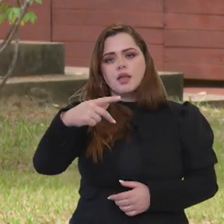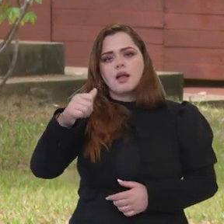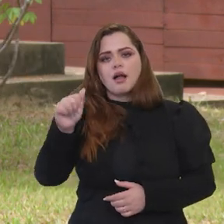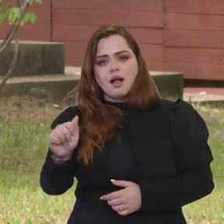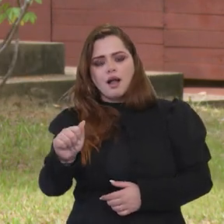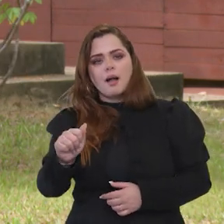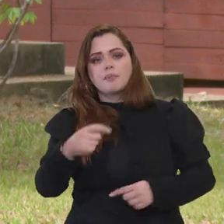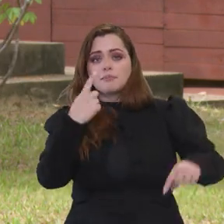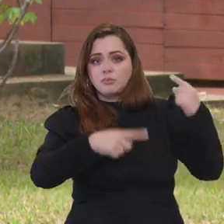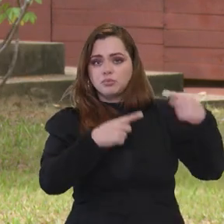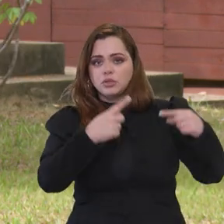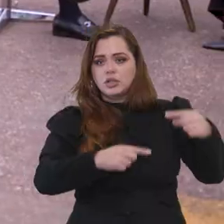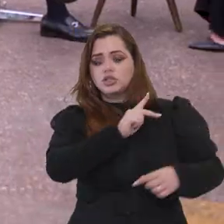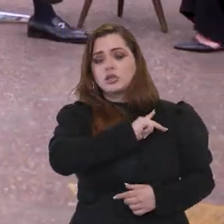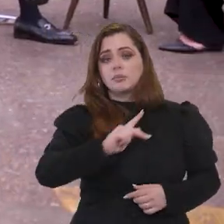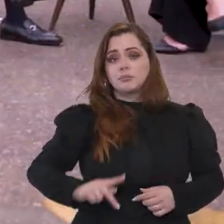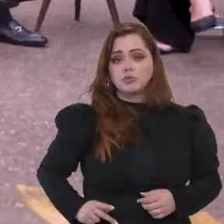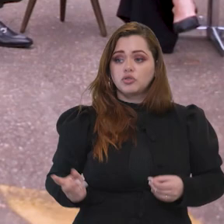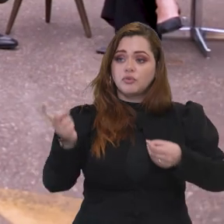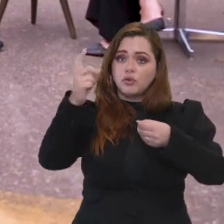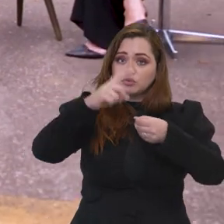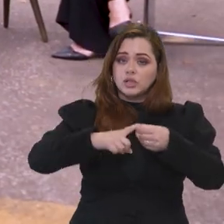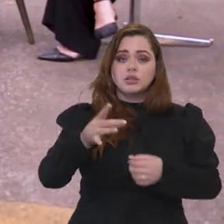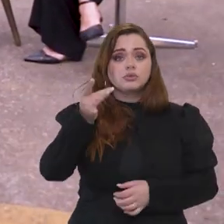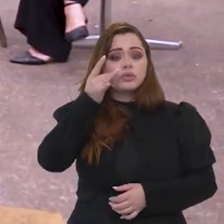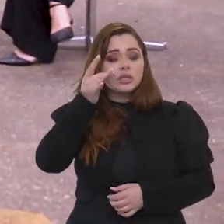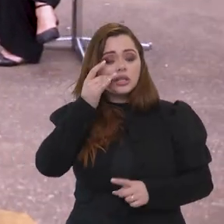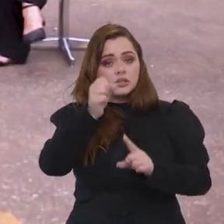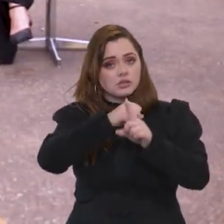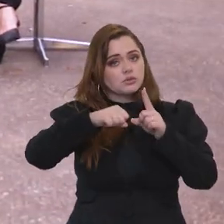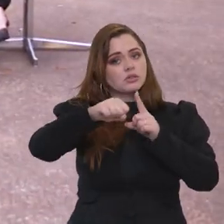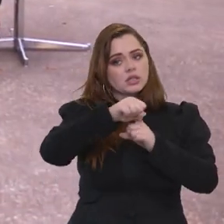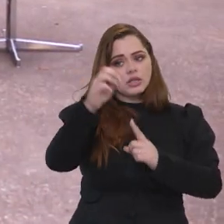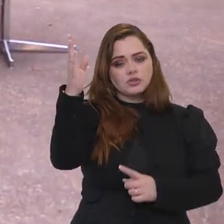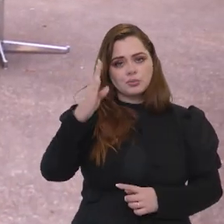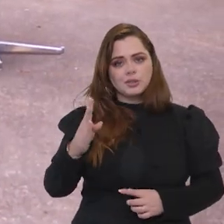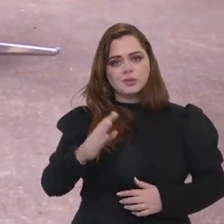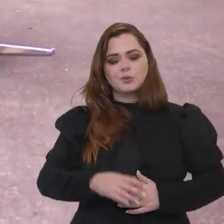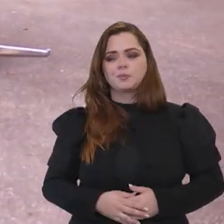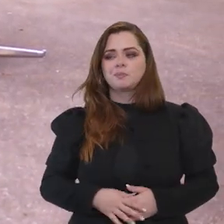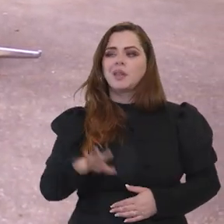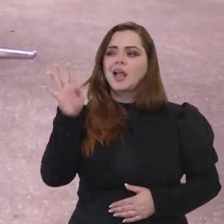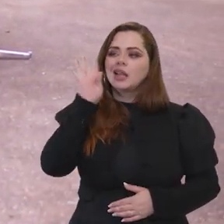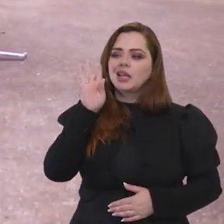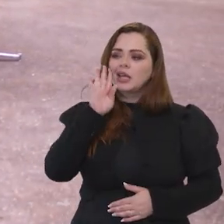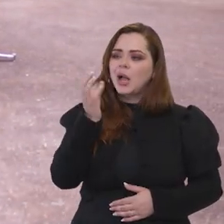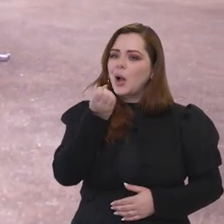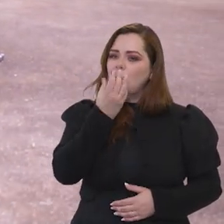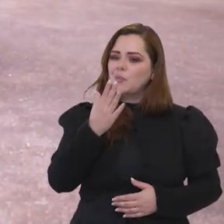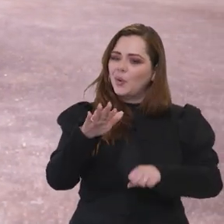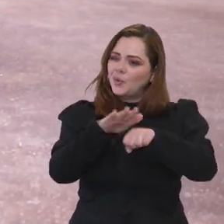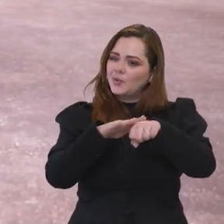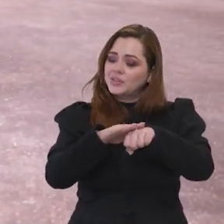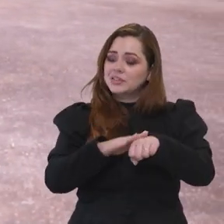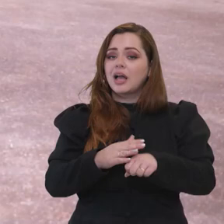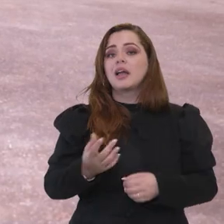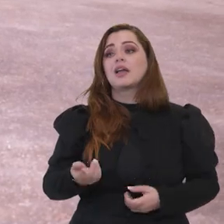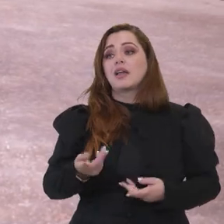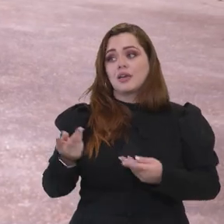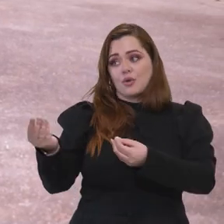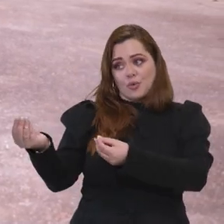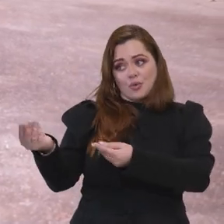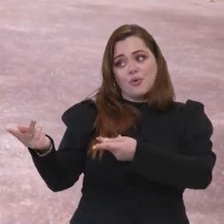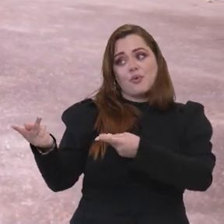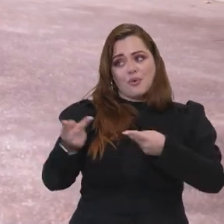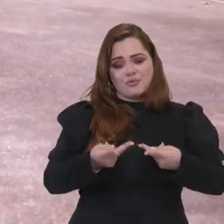a gente possa fazer políticas públicas voltadas, de fato, para o interesse da sociedade brasileira. Bacana, ministro. Adorei conversar com o senhor.